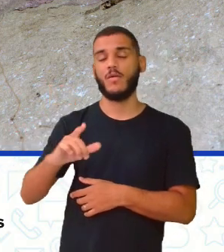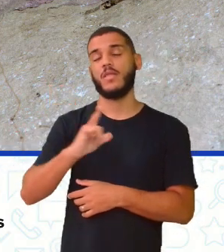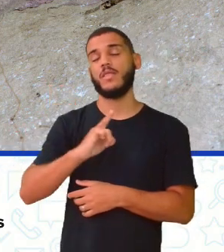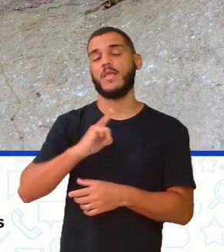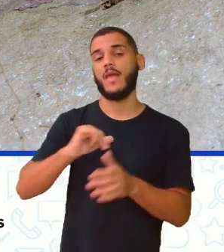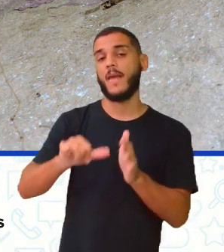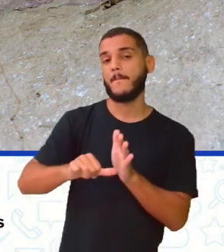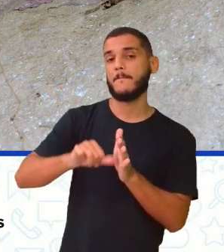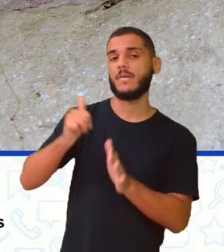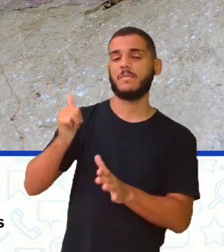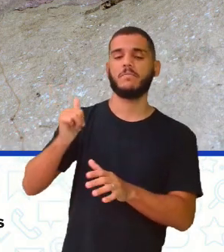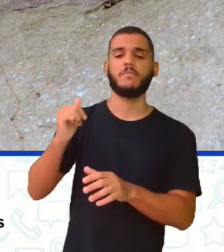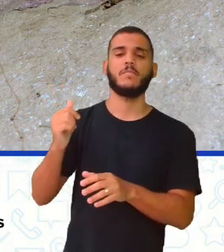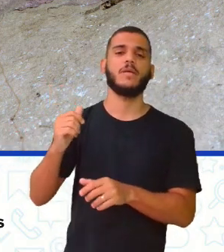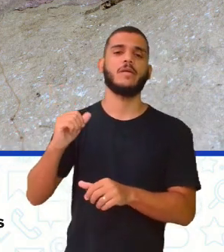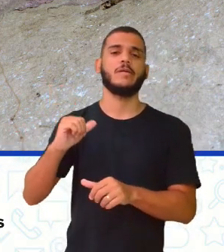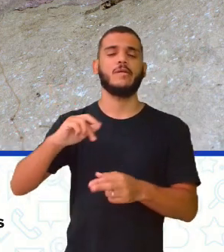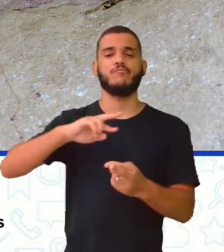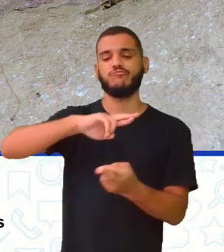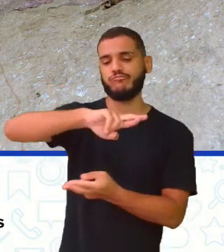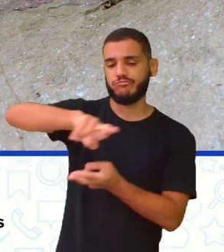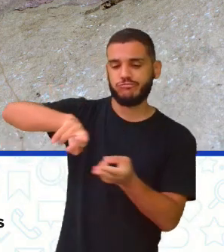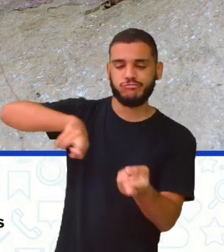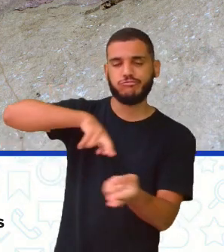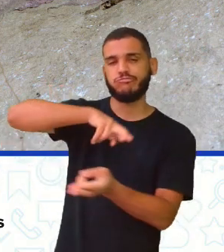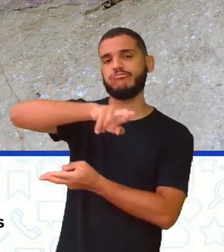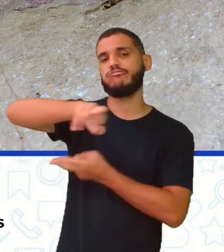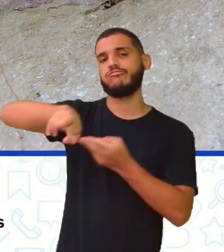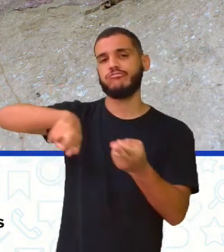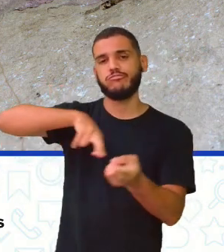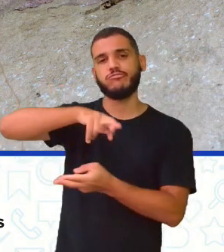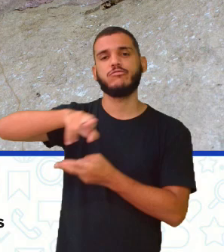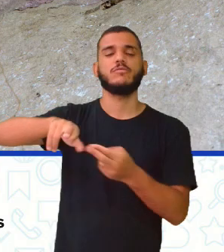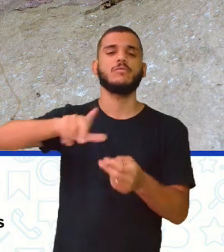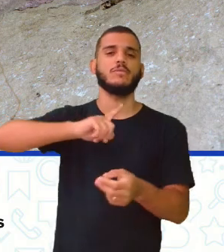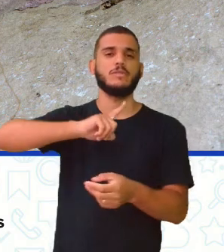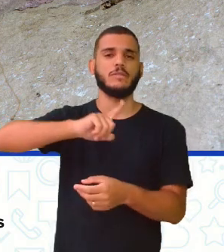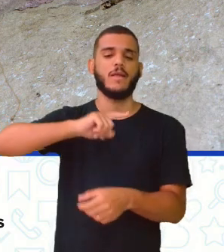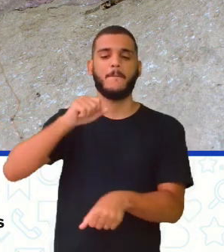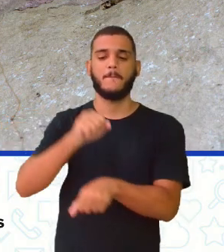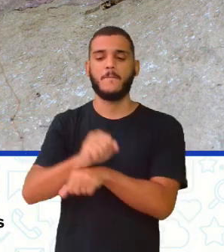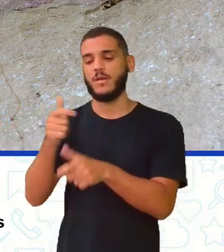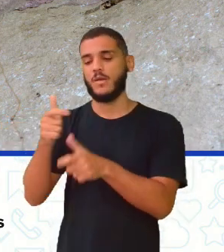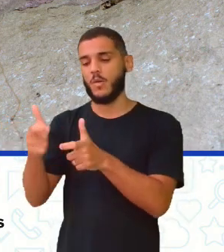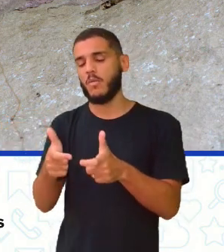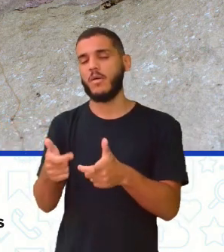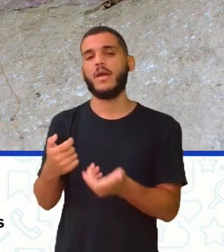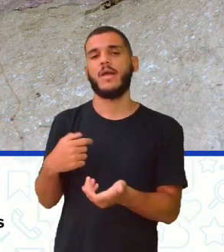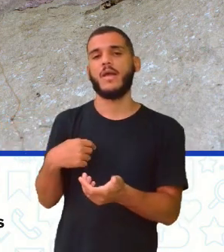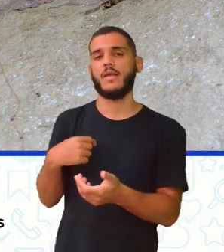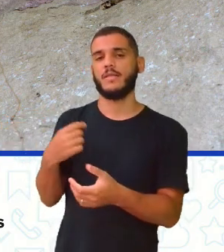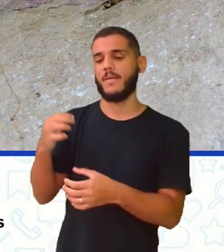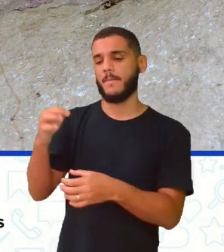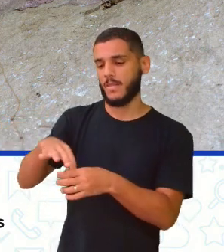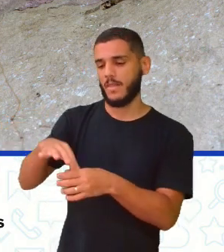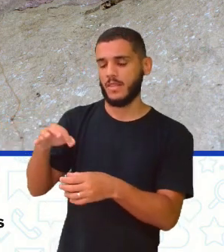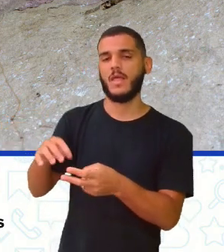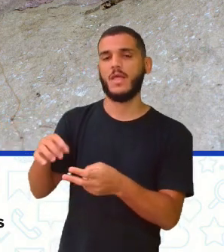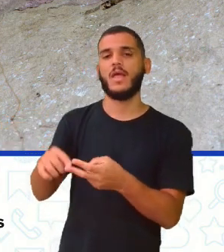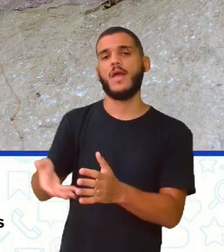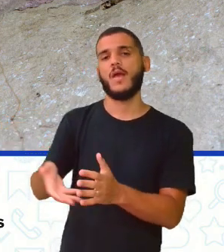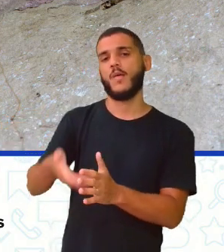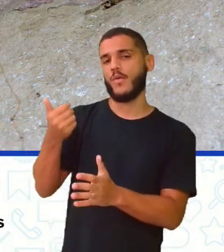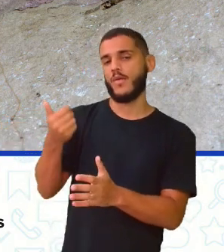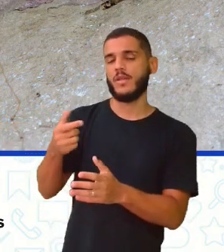agrícola, né? O homem começa agora a parar no lugar, vou começar a plantar, colher, caçar aqui. Agora, vou pegar meus animais, vou